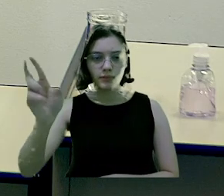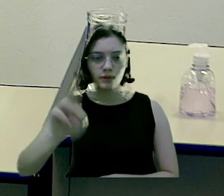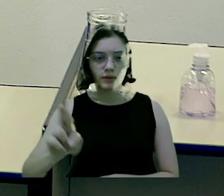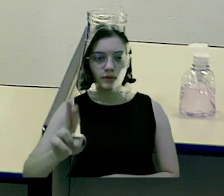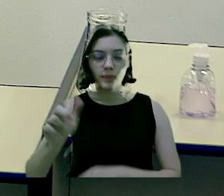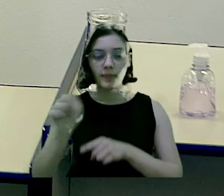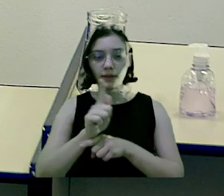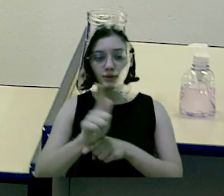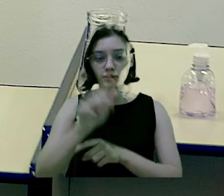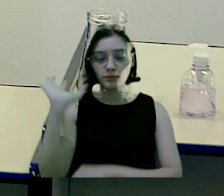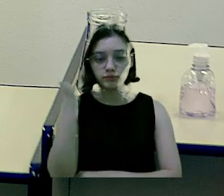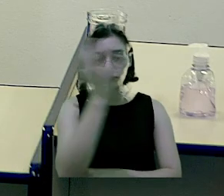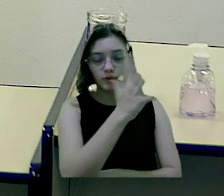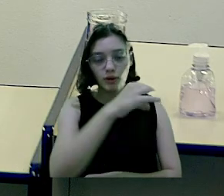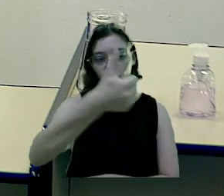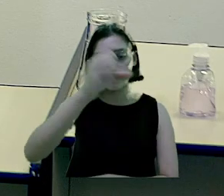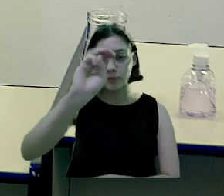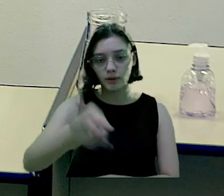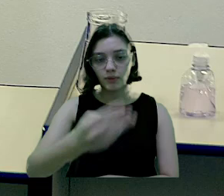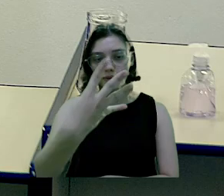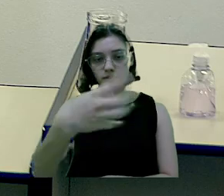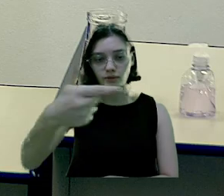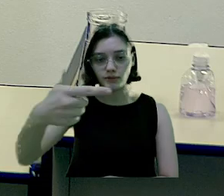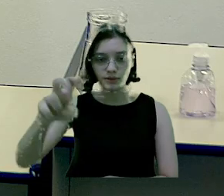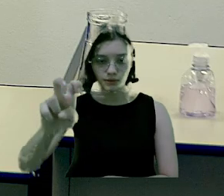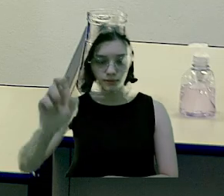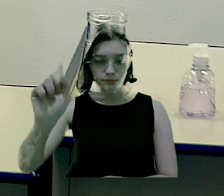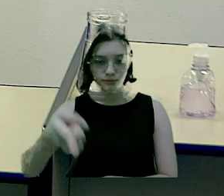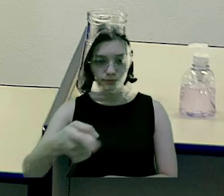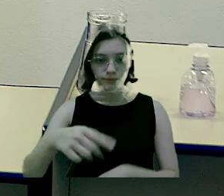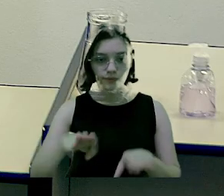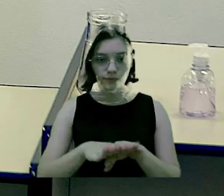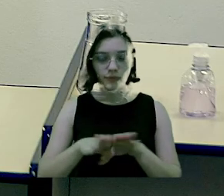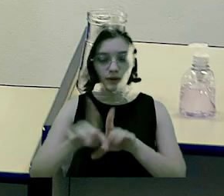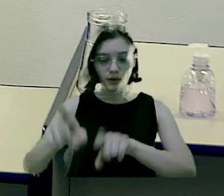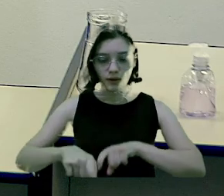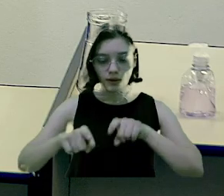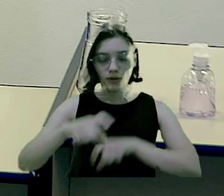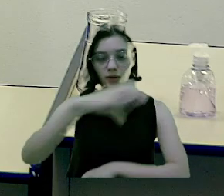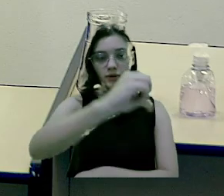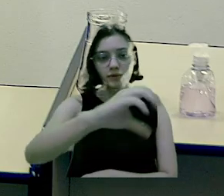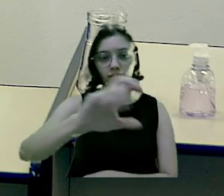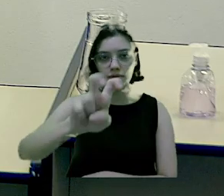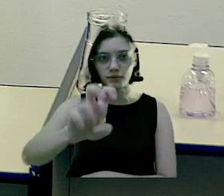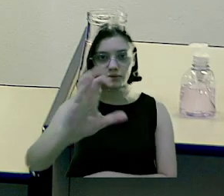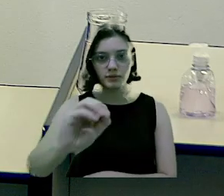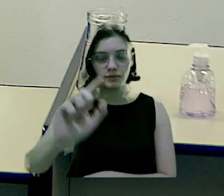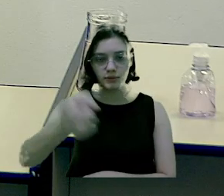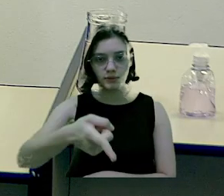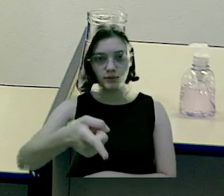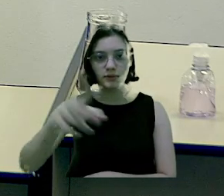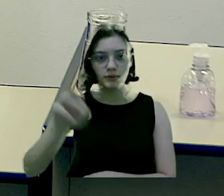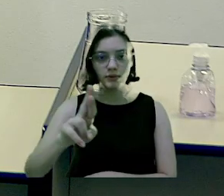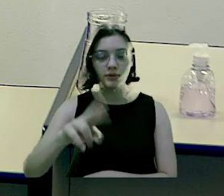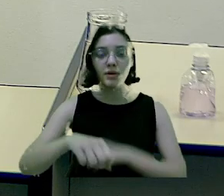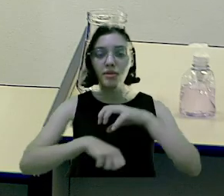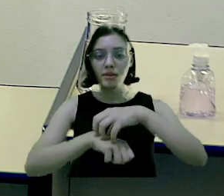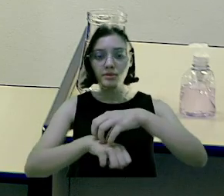,00, gestão ambiental, R 1.485.000,00, agricultura, R 950.000,00,